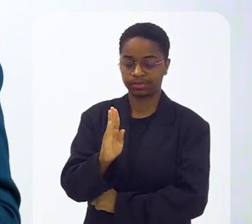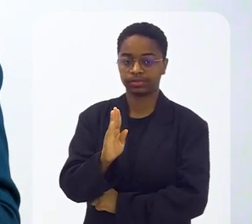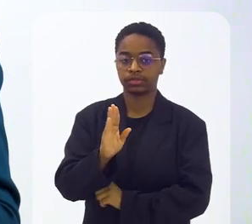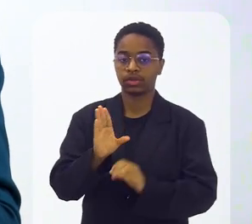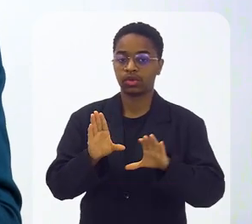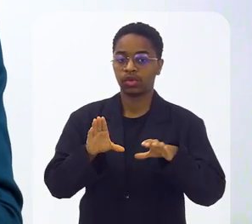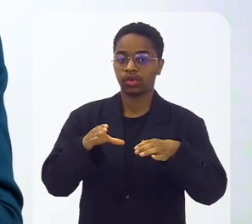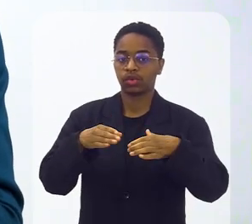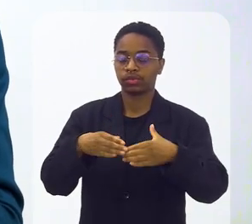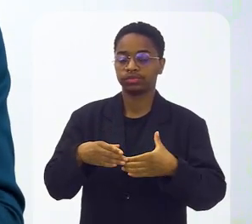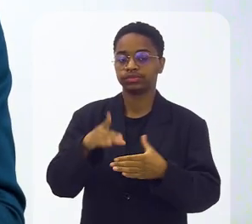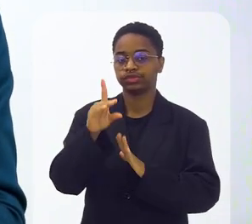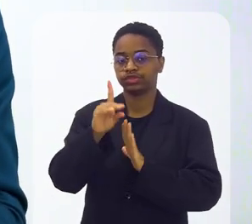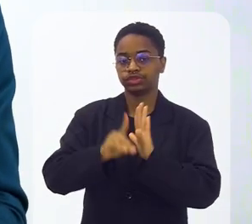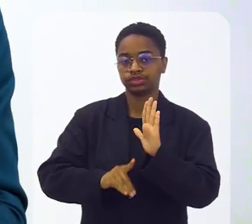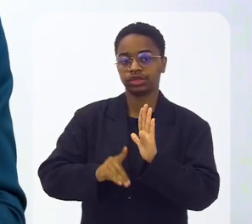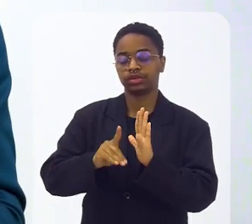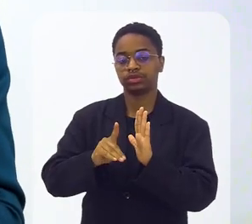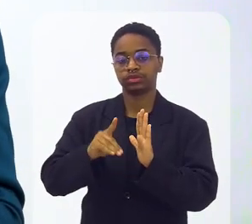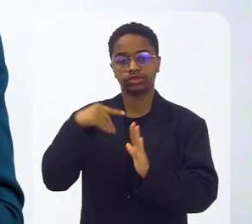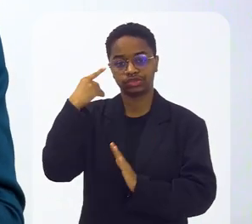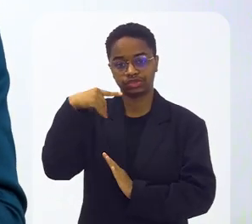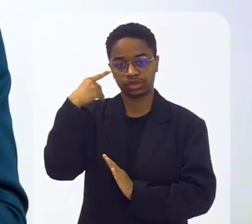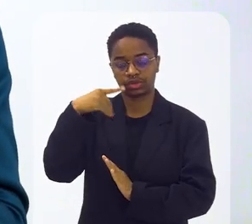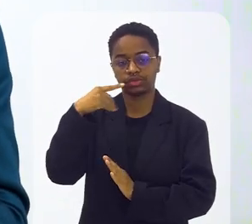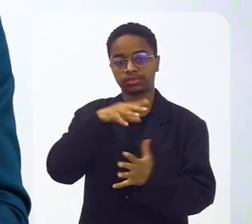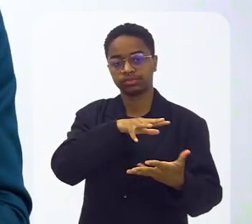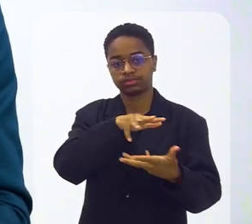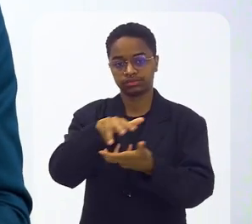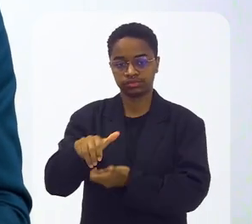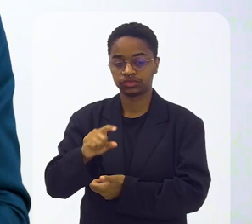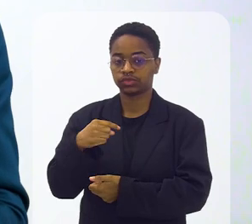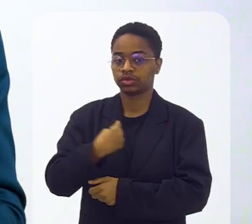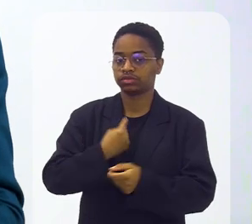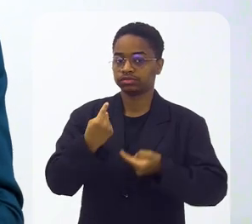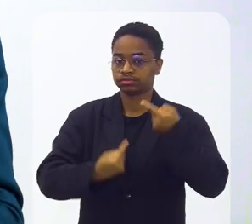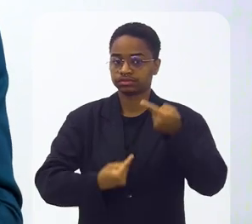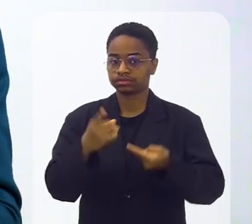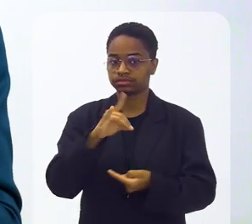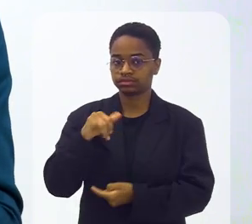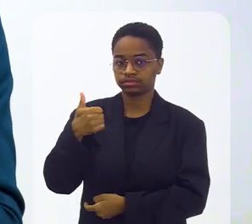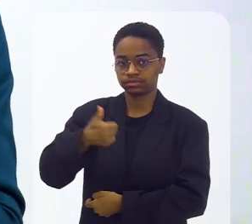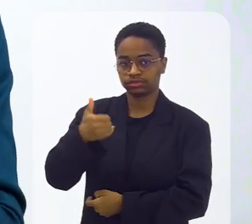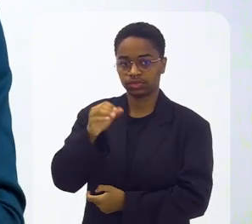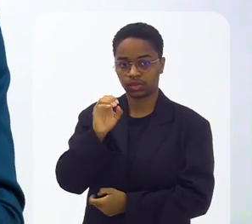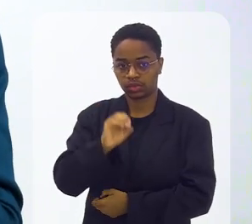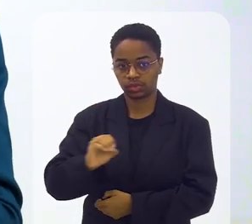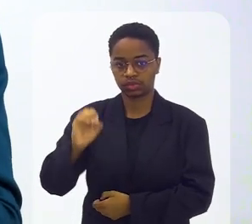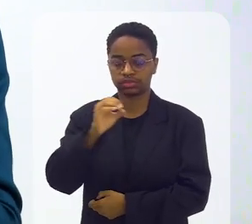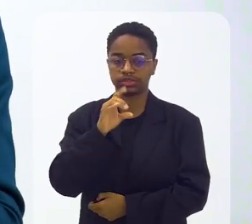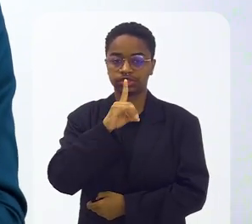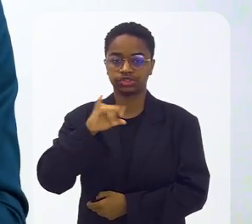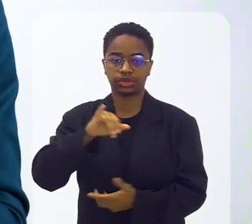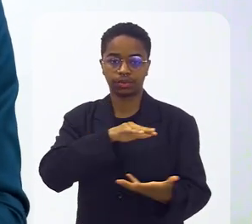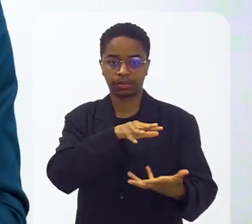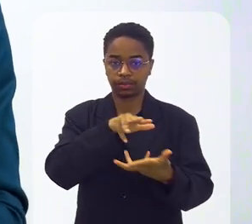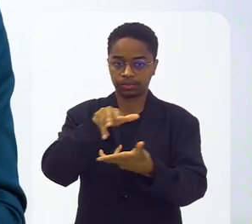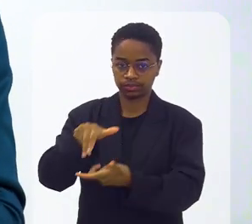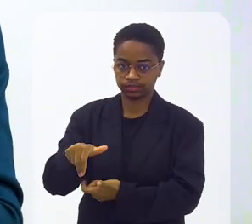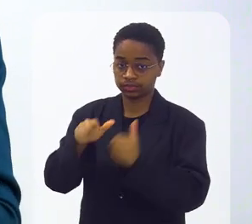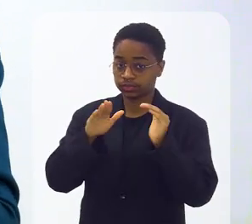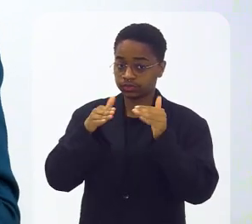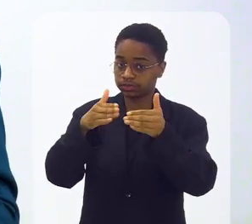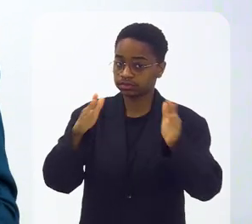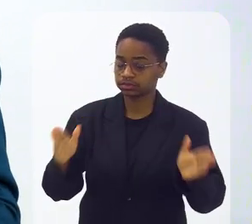Brasil, a Comissão de Direito Internacional. Nós estamos debatendo aqui o dia 1º de outubro, dia internacional